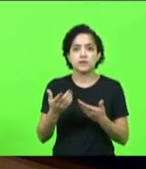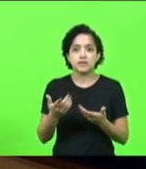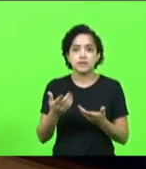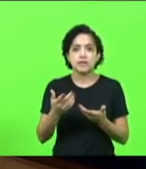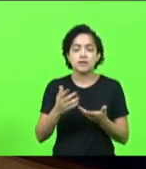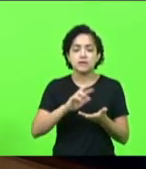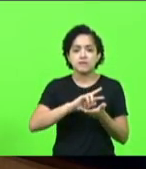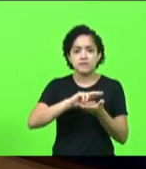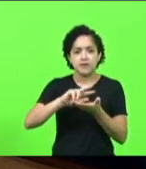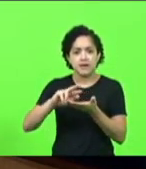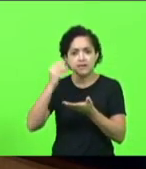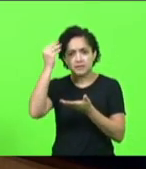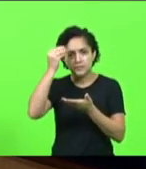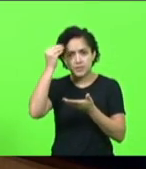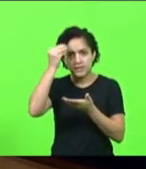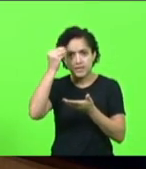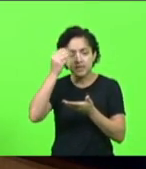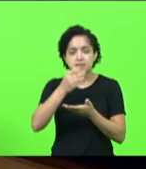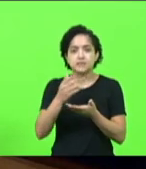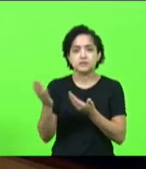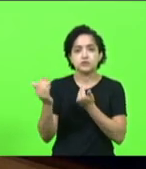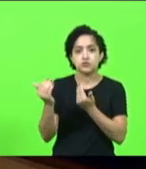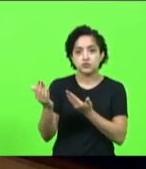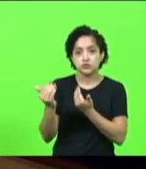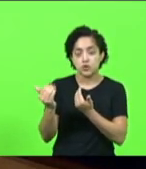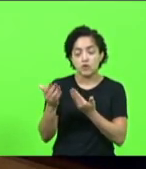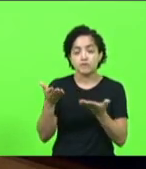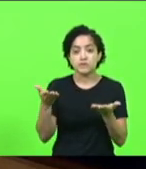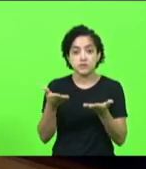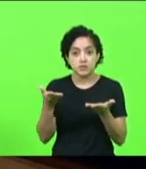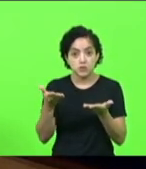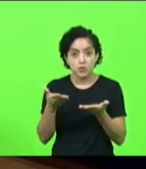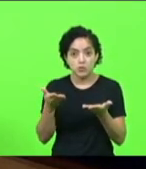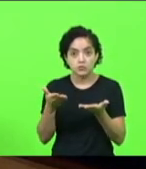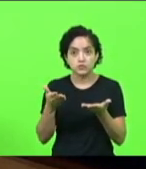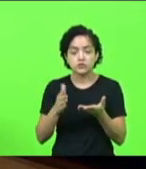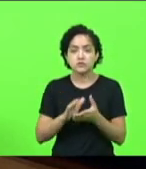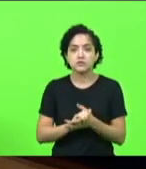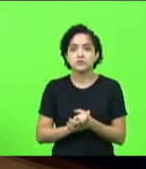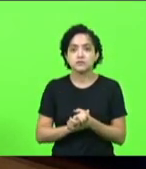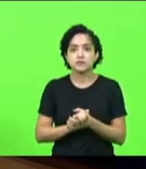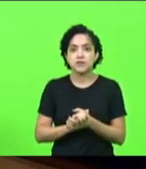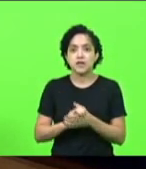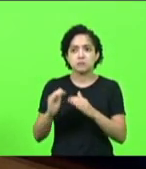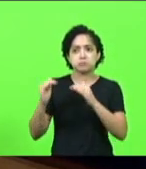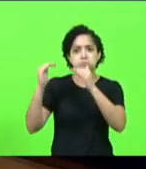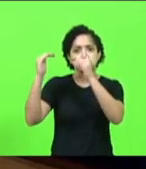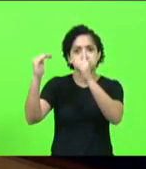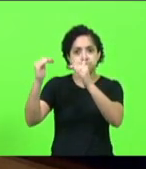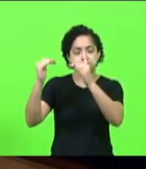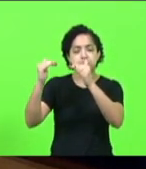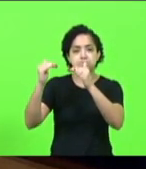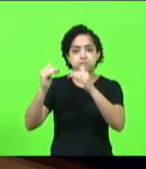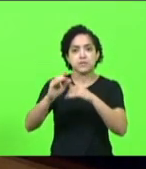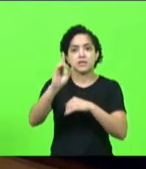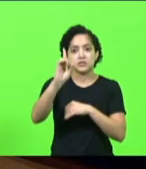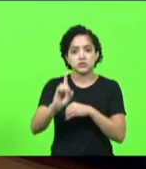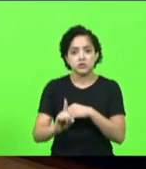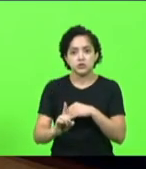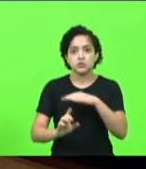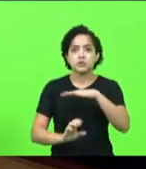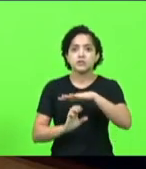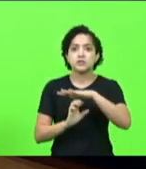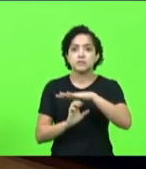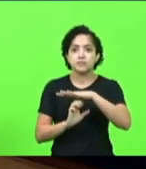de sucesso de jovens que hoje estão inclusive em topos de diretorias mas que entraram na